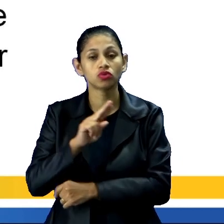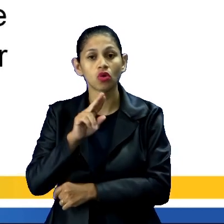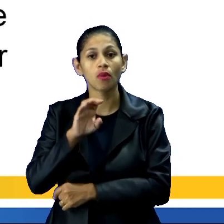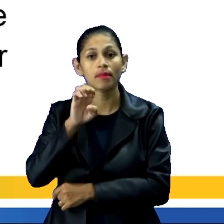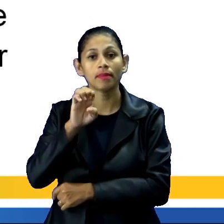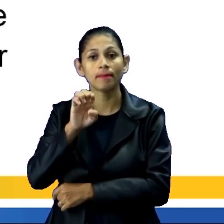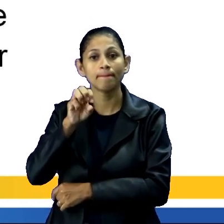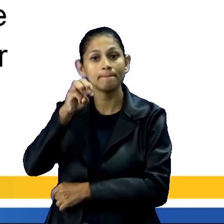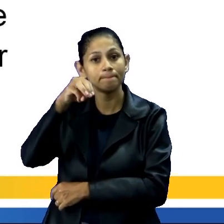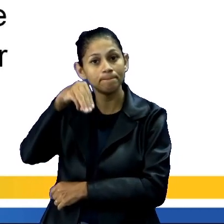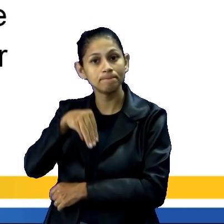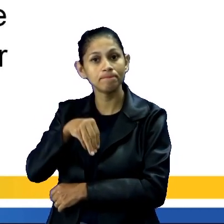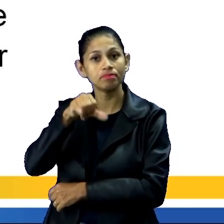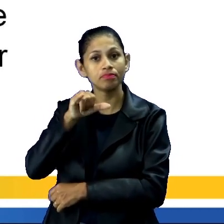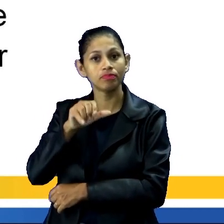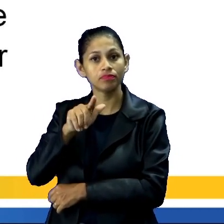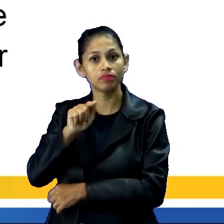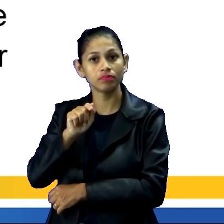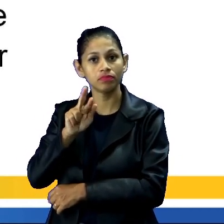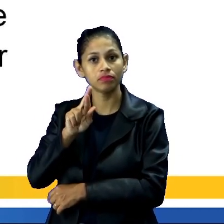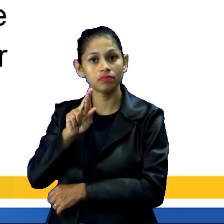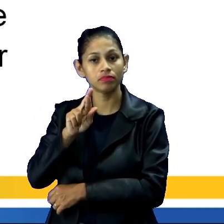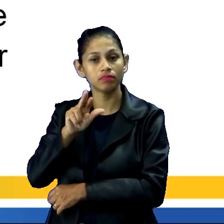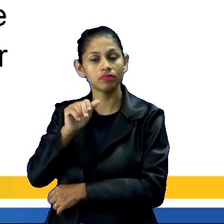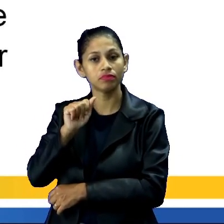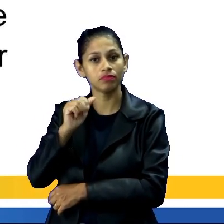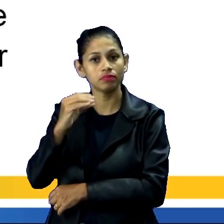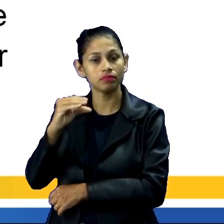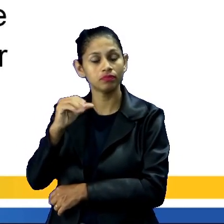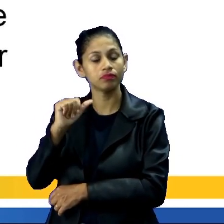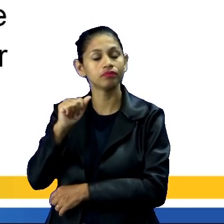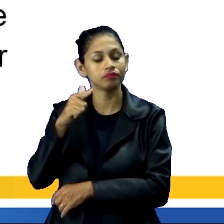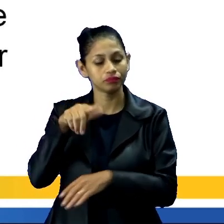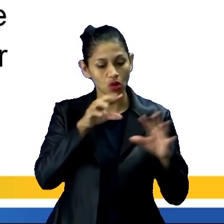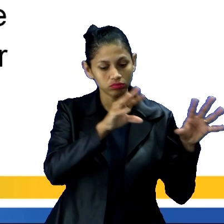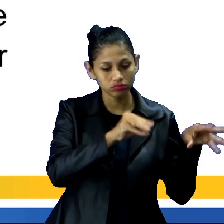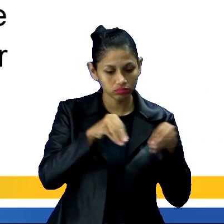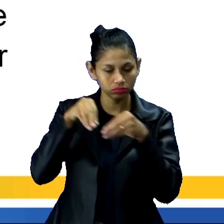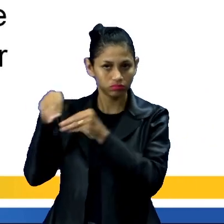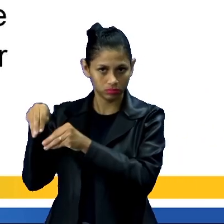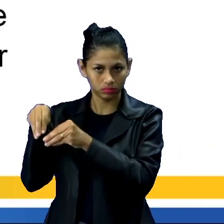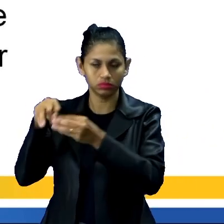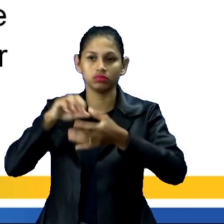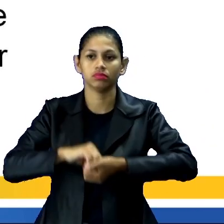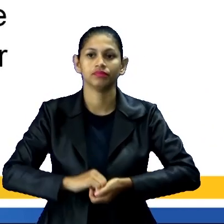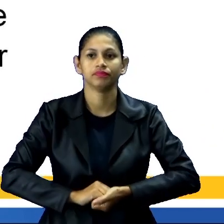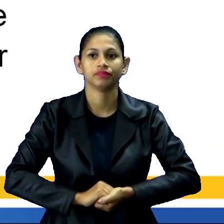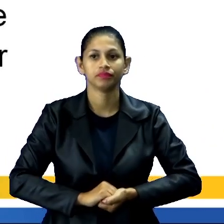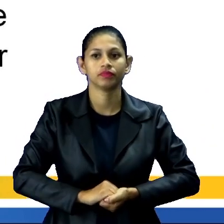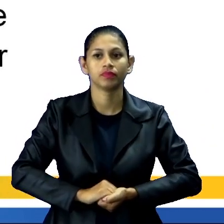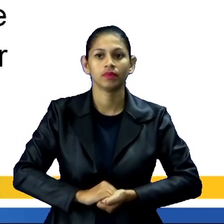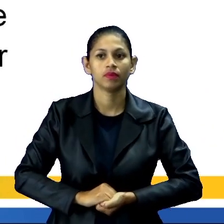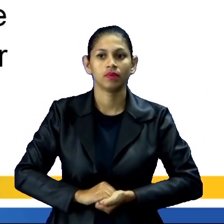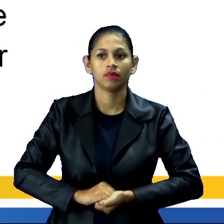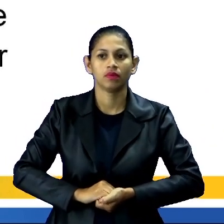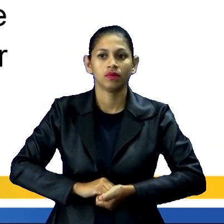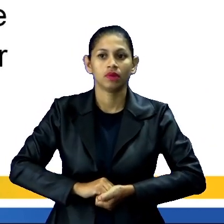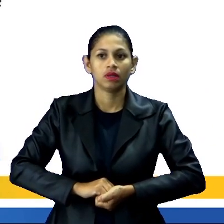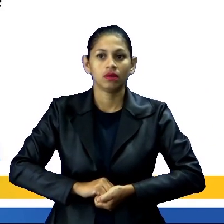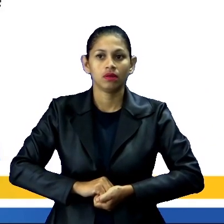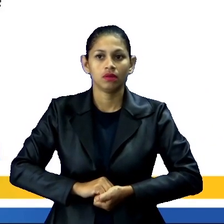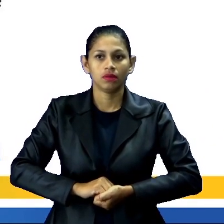Vamos lá, continuando, ó. Imigrante e imigrante, só para destacar a diferença que eu acabei de falar para vocês, tá bom?